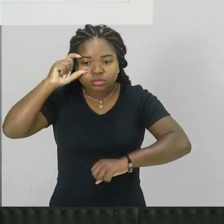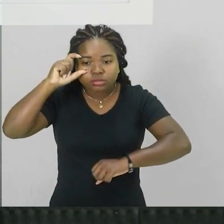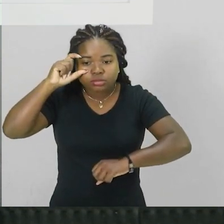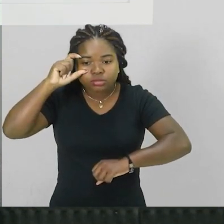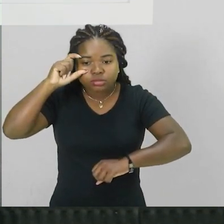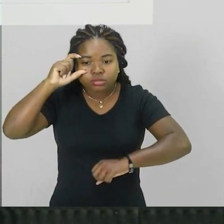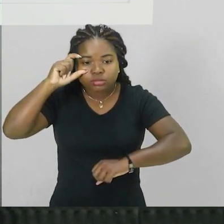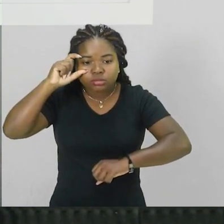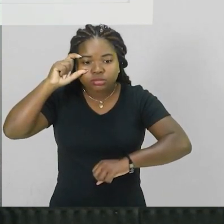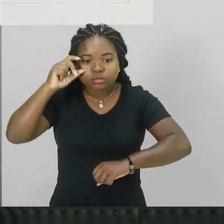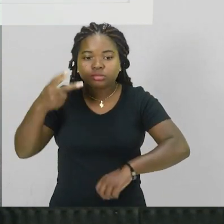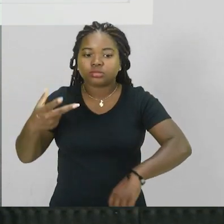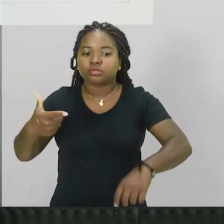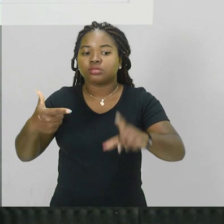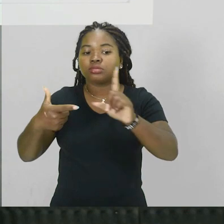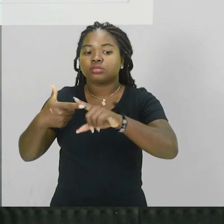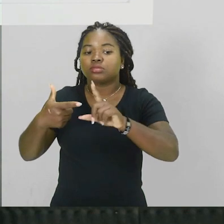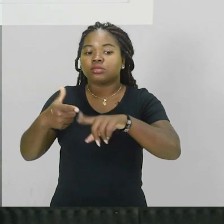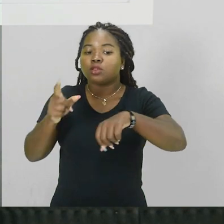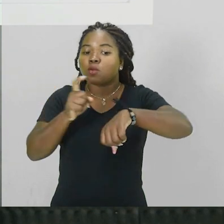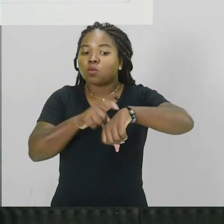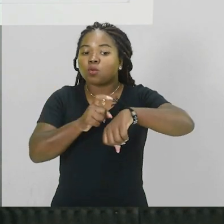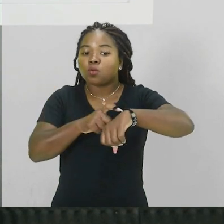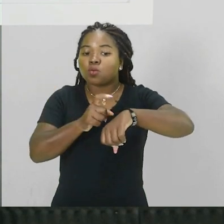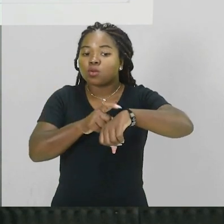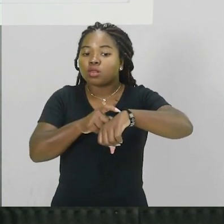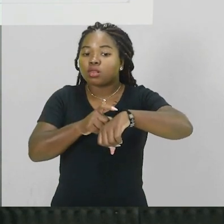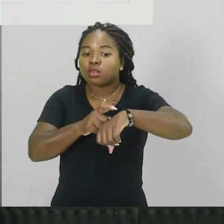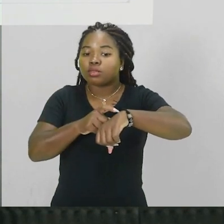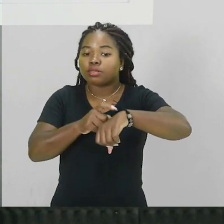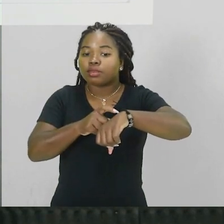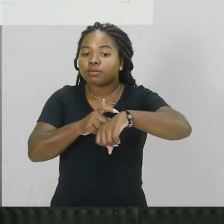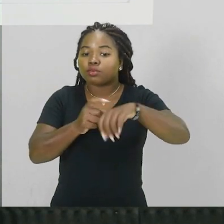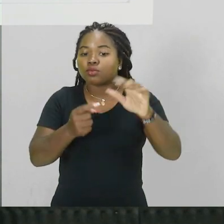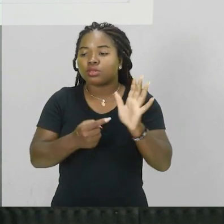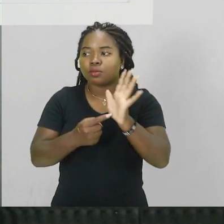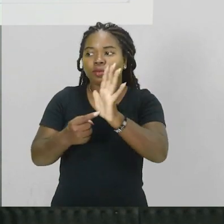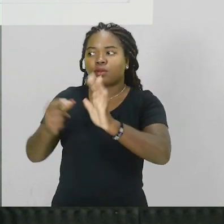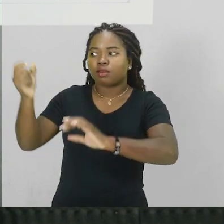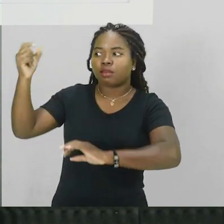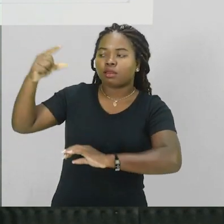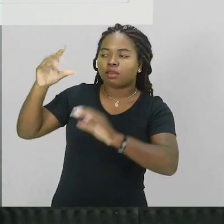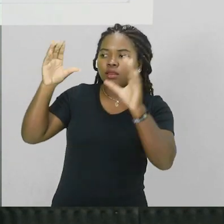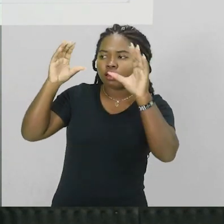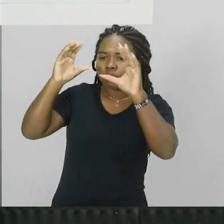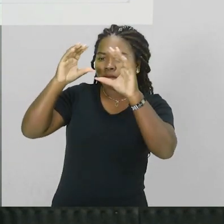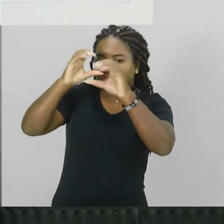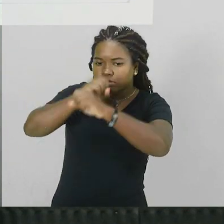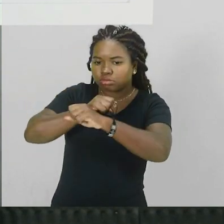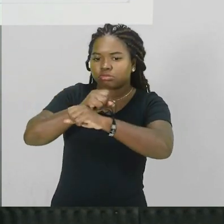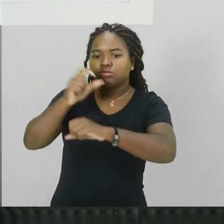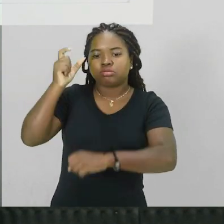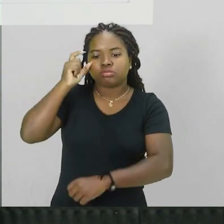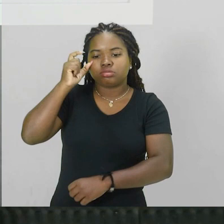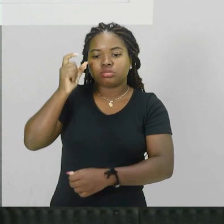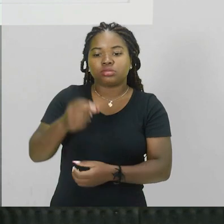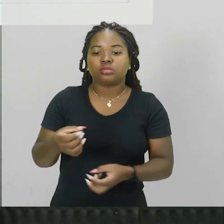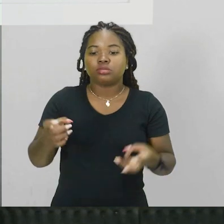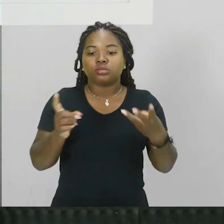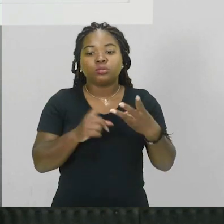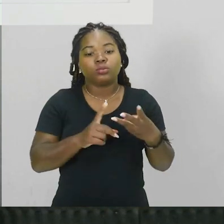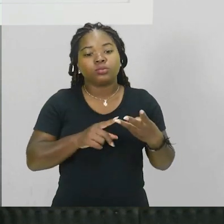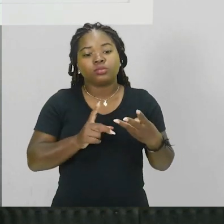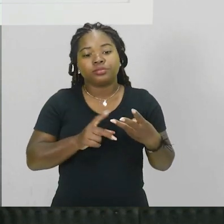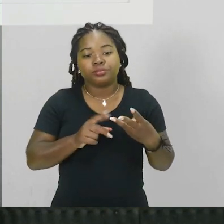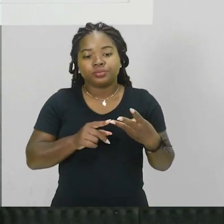Letra 2, né? O tempo de escurecimento quando exposta à luz solar e o 3 o tempo de esmaecimento, né?